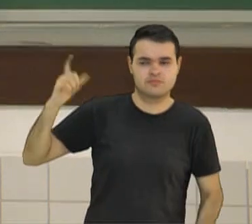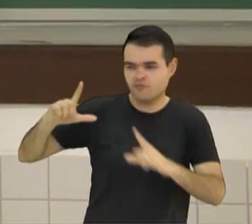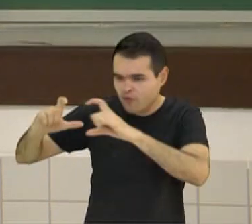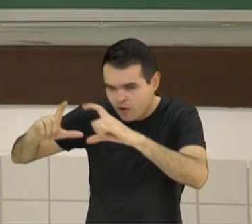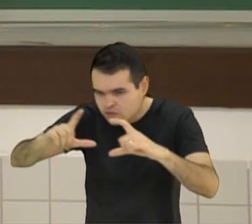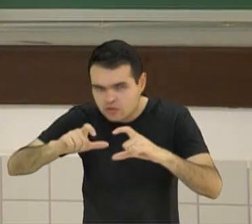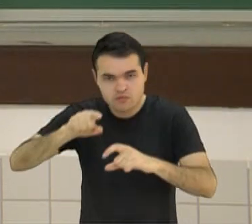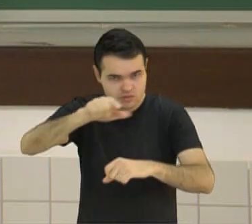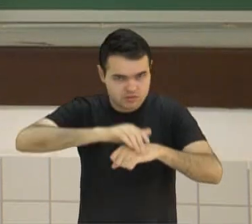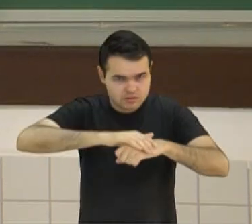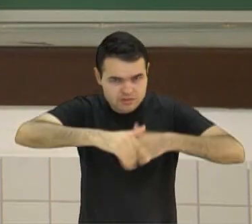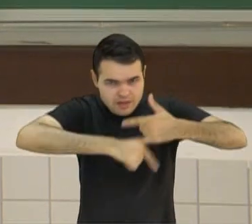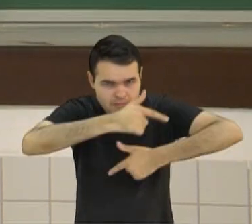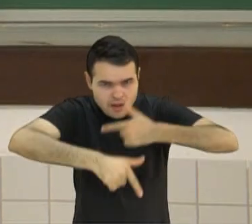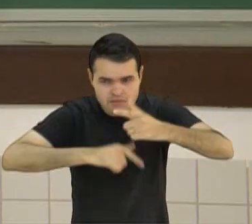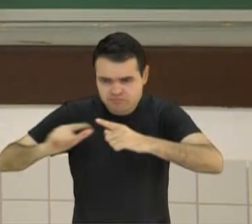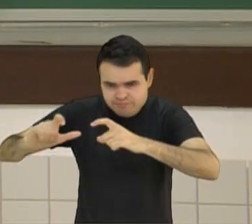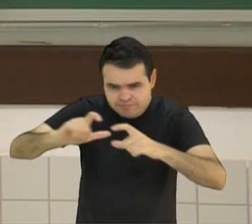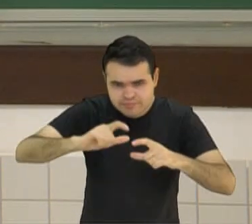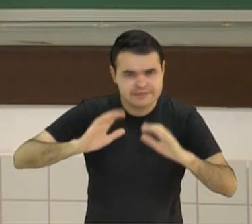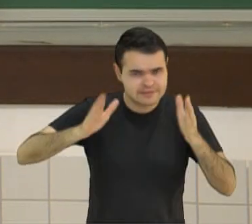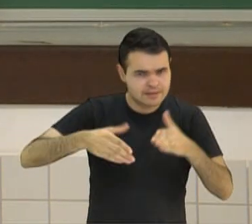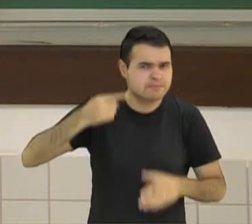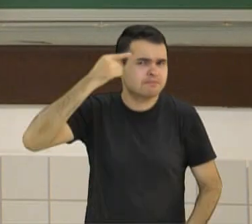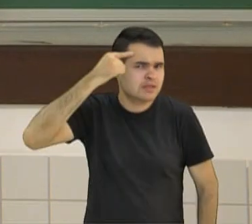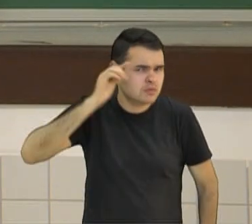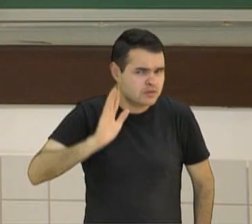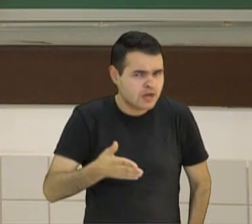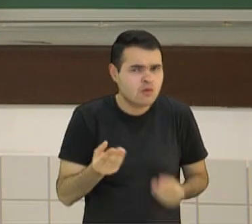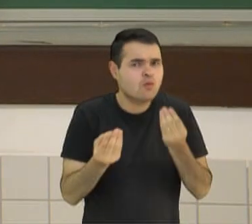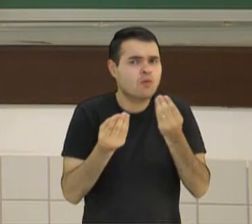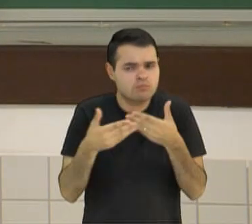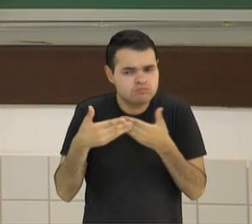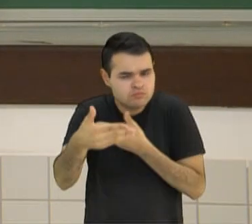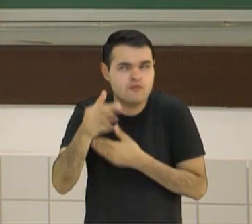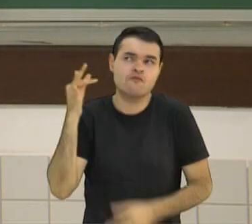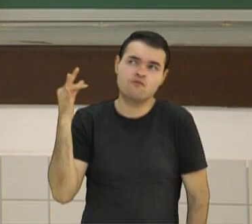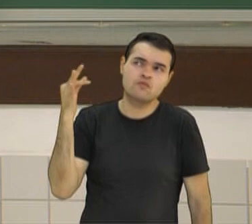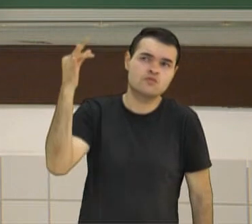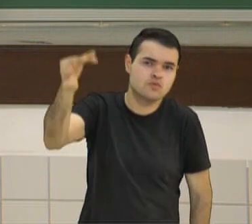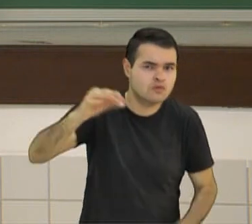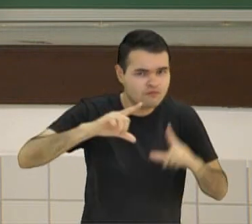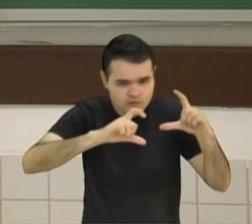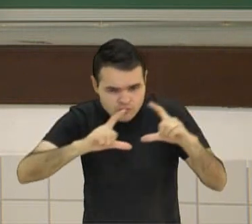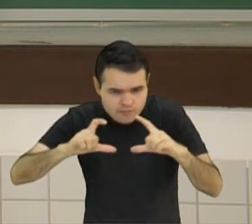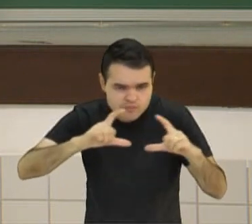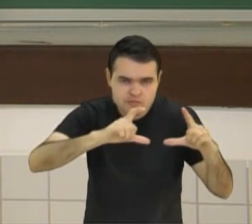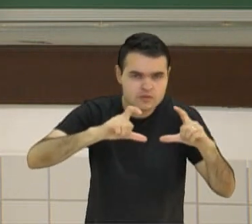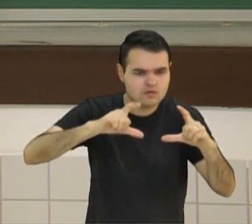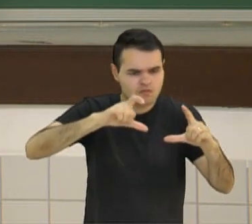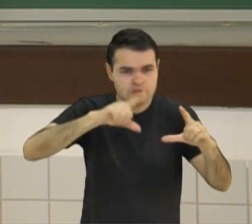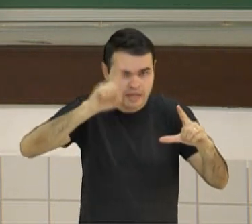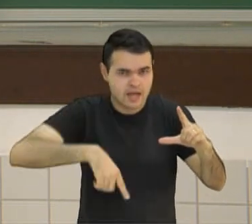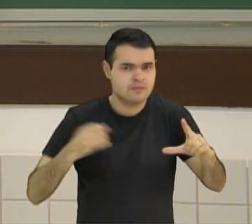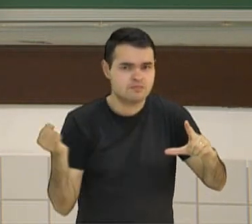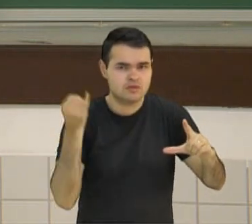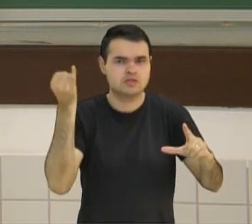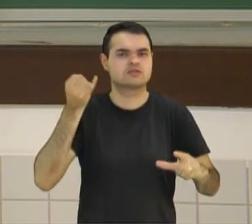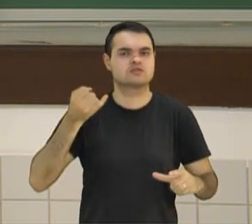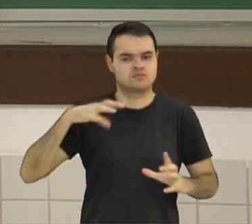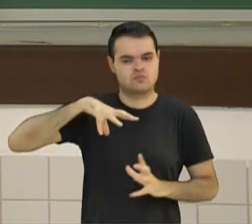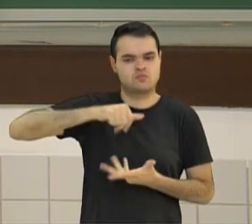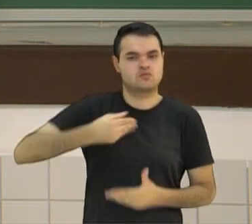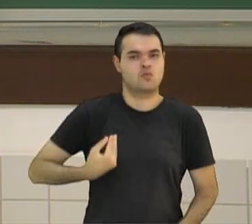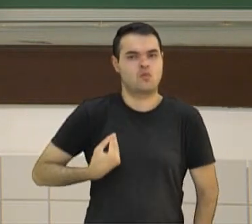Você trabalha com fotografia? Já pensou em trabalhar com fotografia? A fotografia é tão importante no nosso